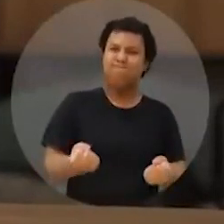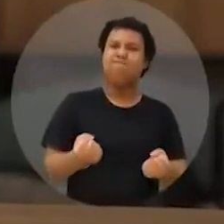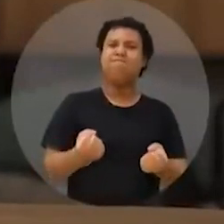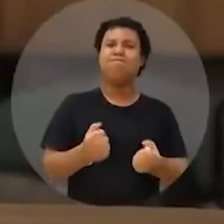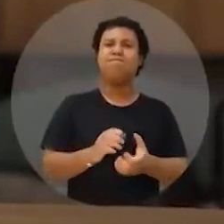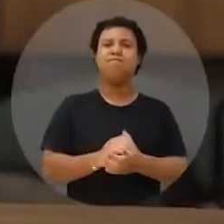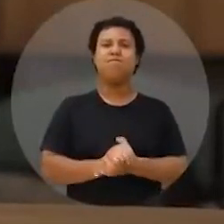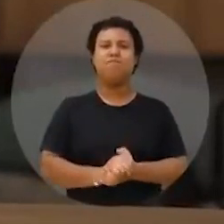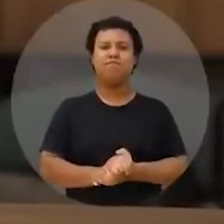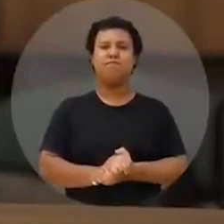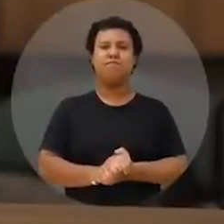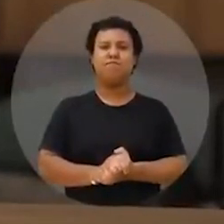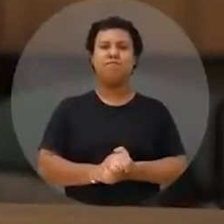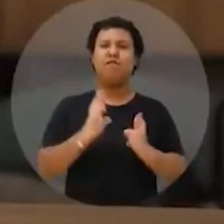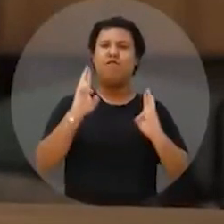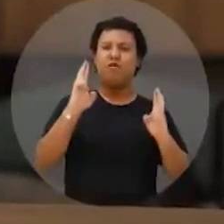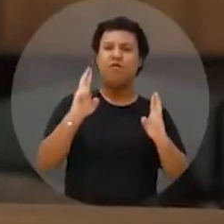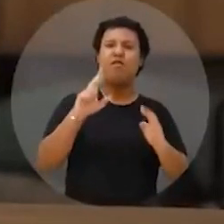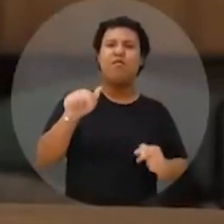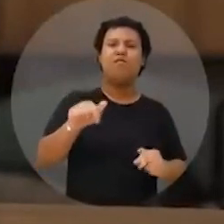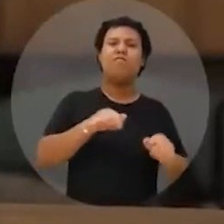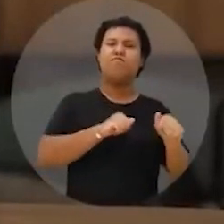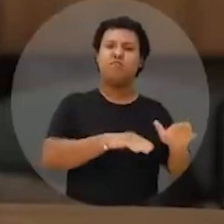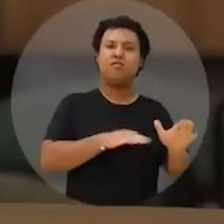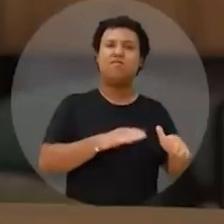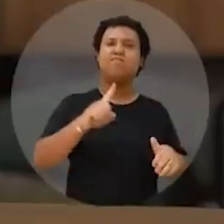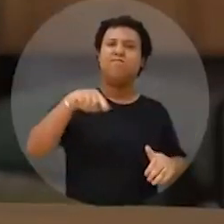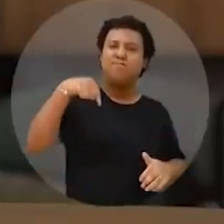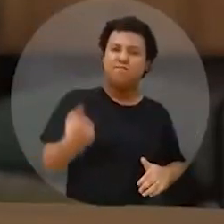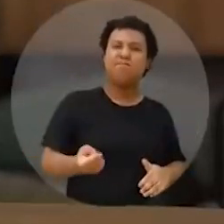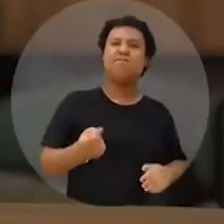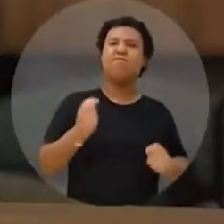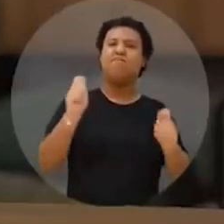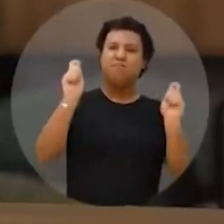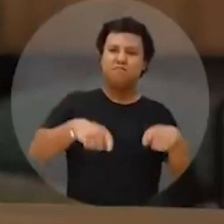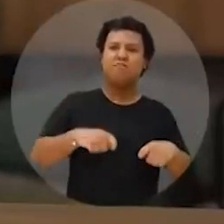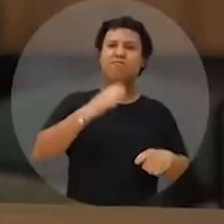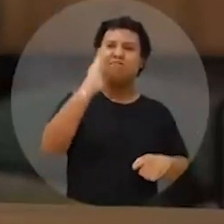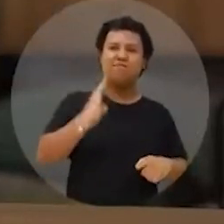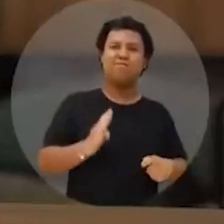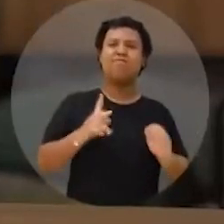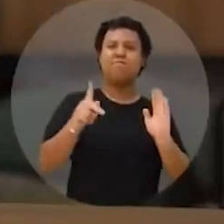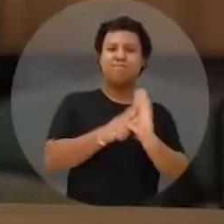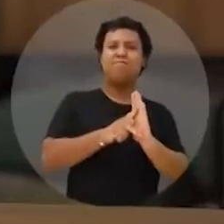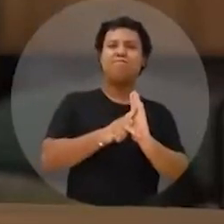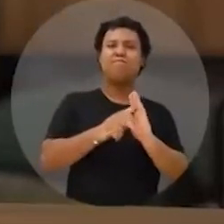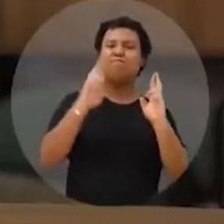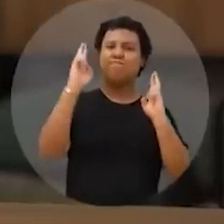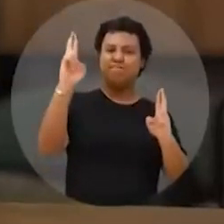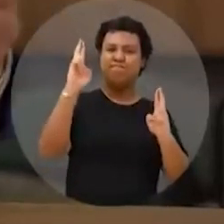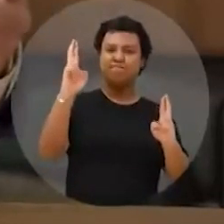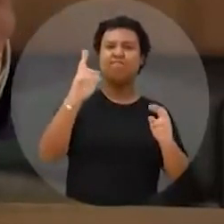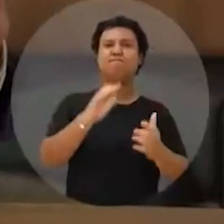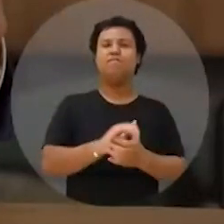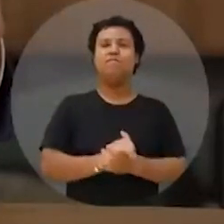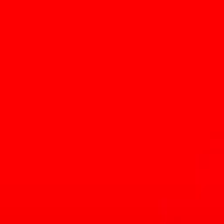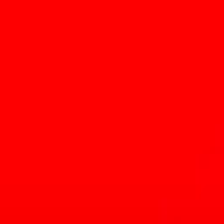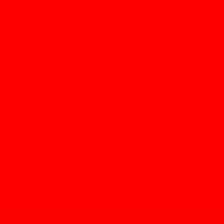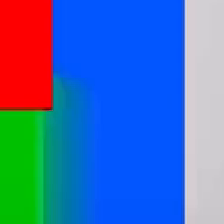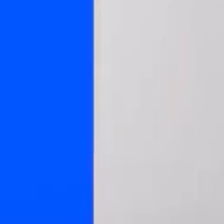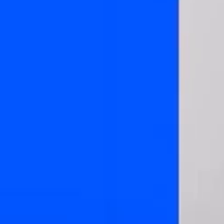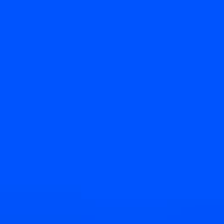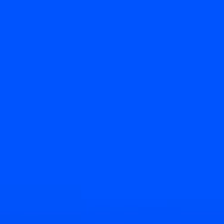teu não foge à luta. Que o próximo 7 de setembro seja num Brasil de esperança.